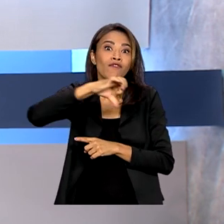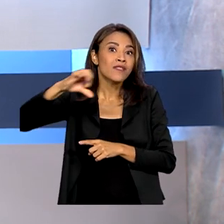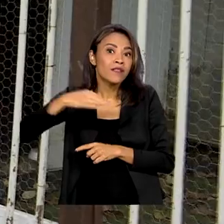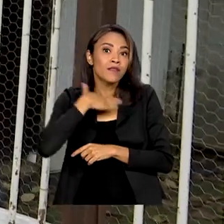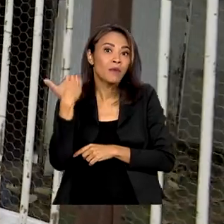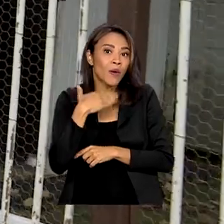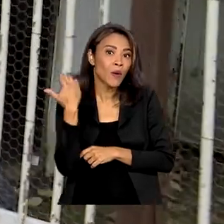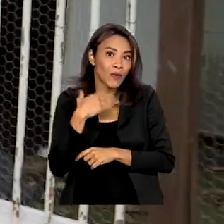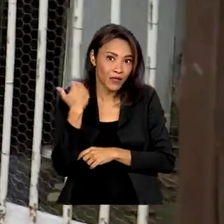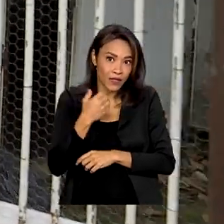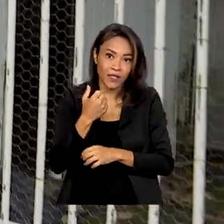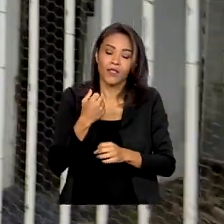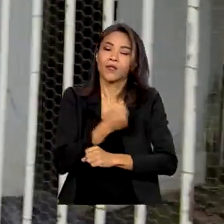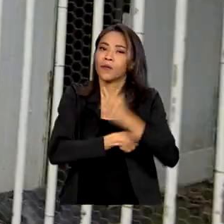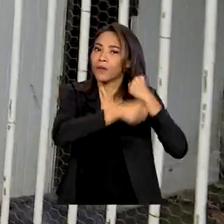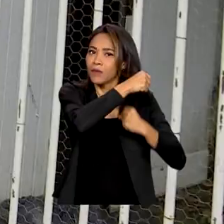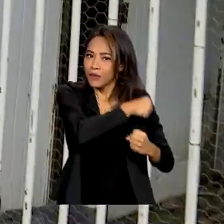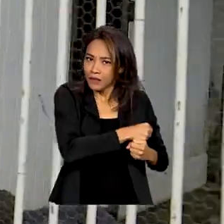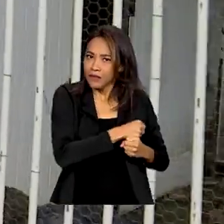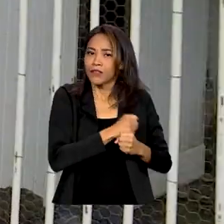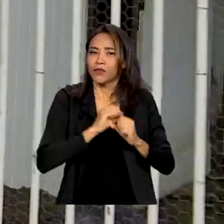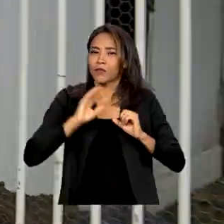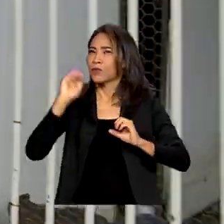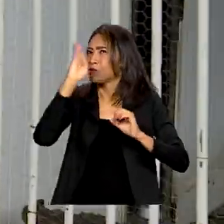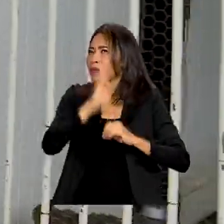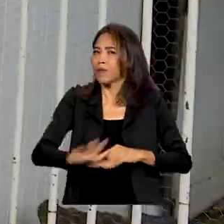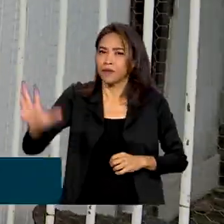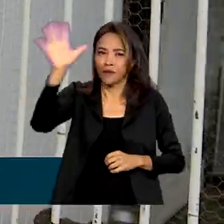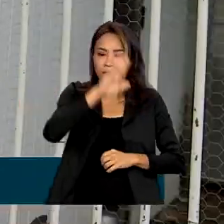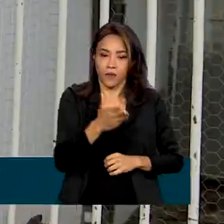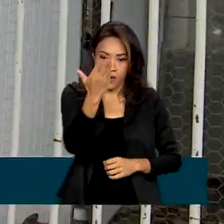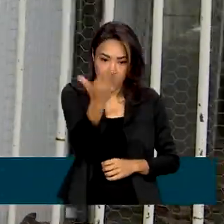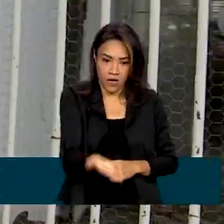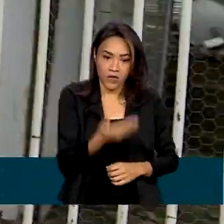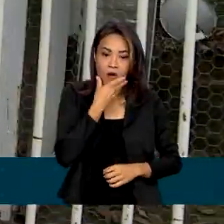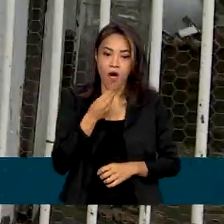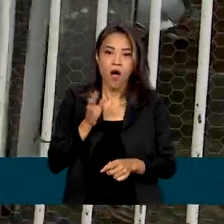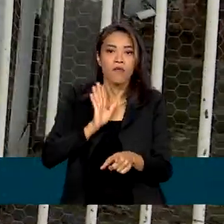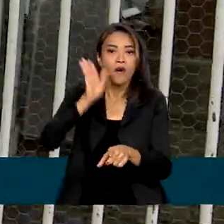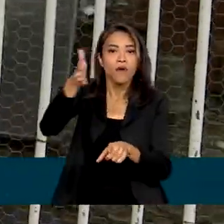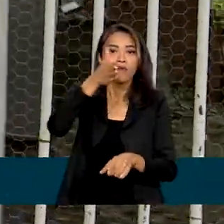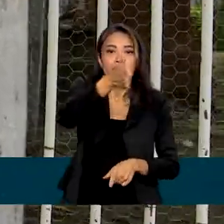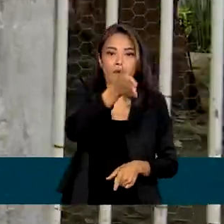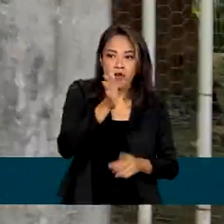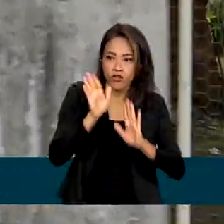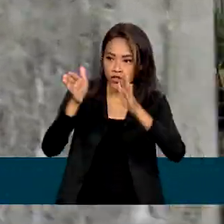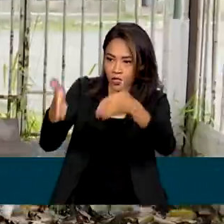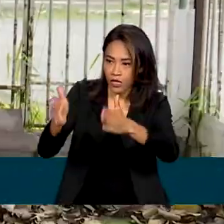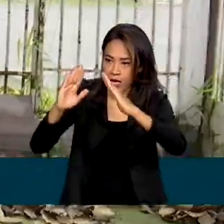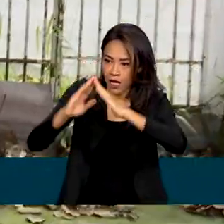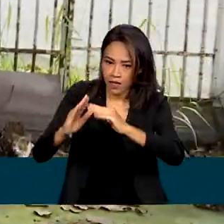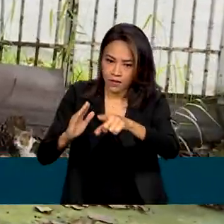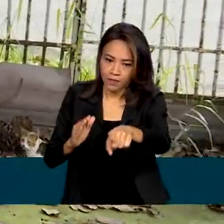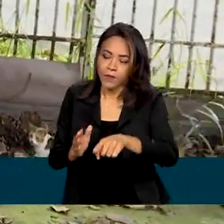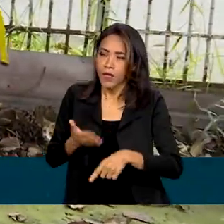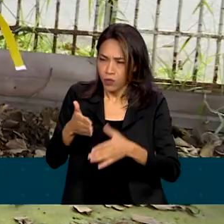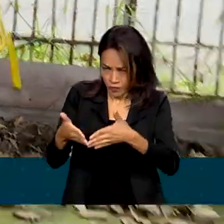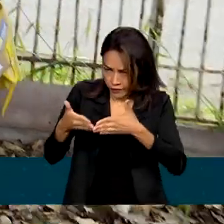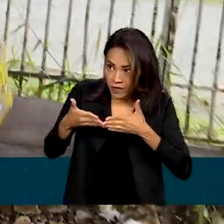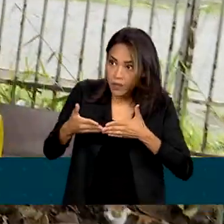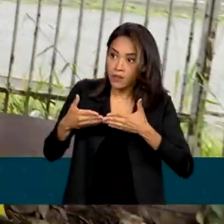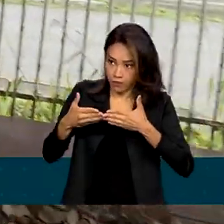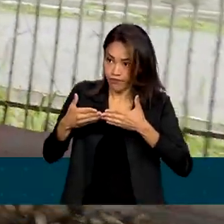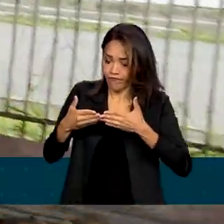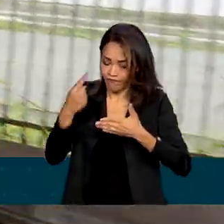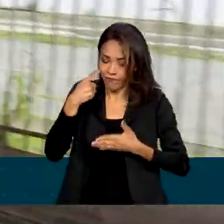país. Dá licença, amigo. O agente da Vigilância Ambiental chega na casa do Seu Tomás, pede licença